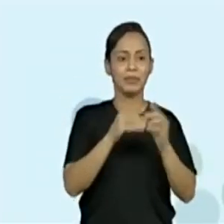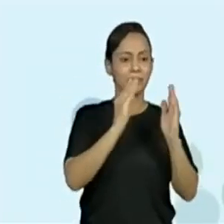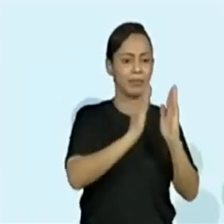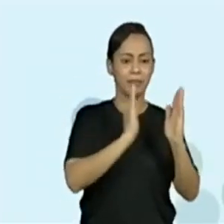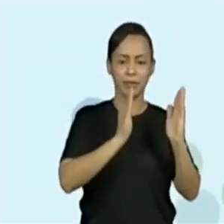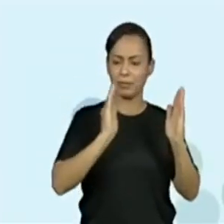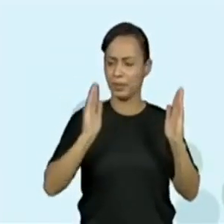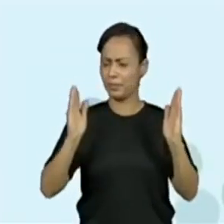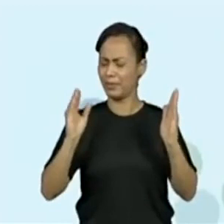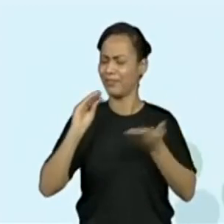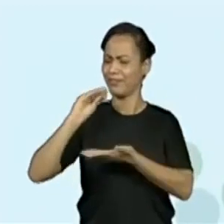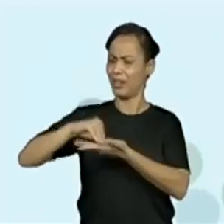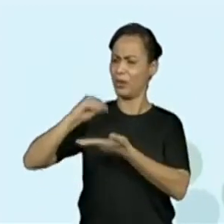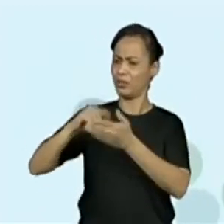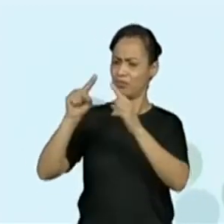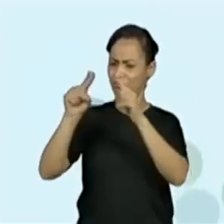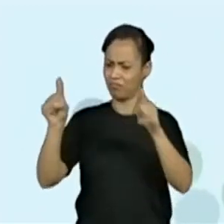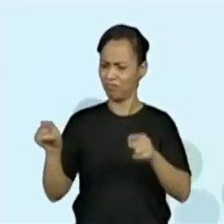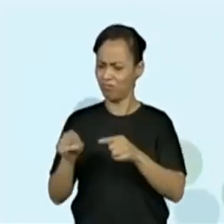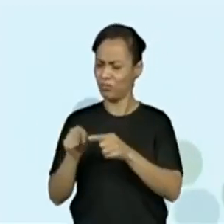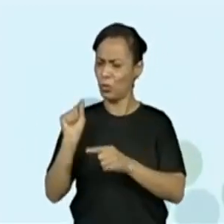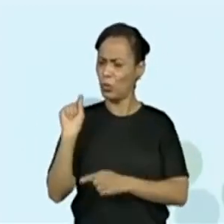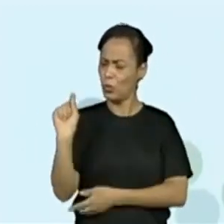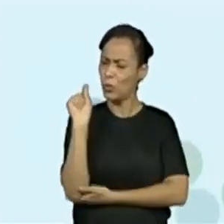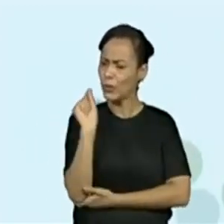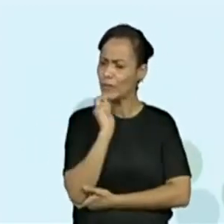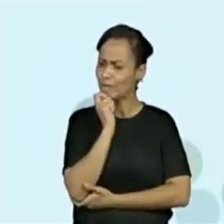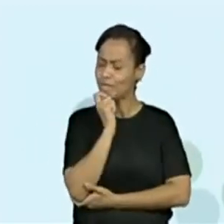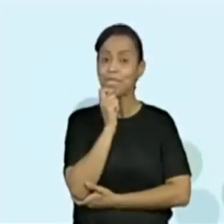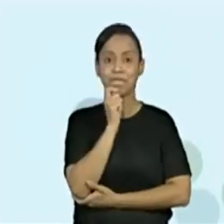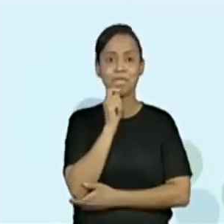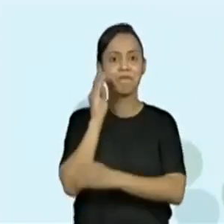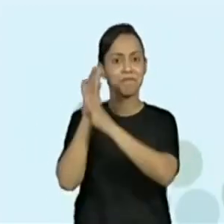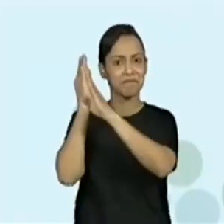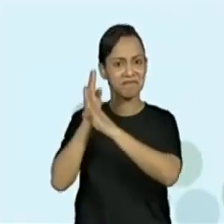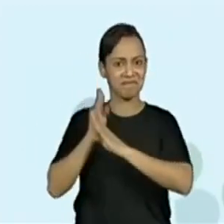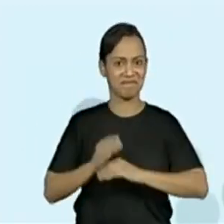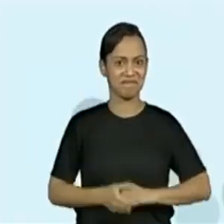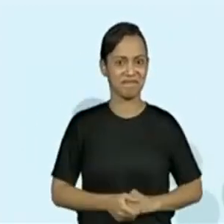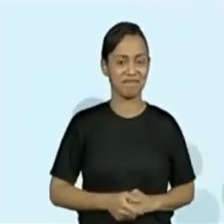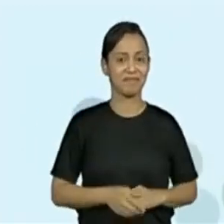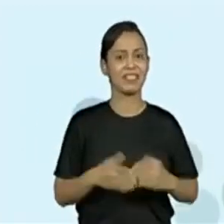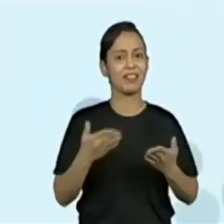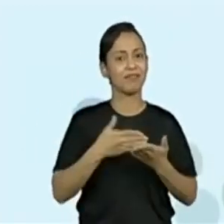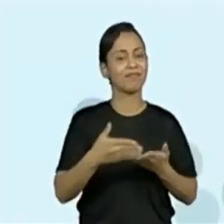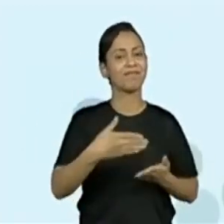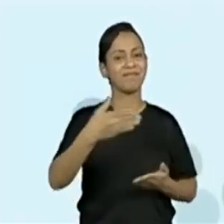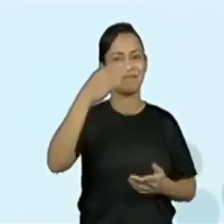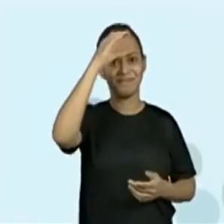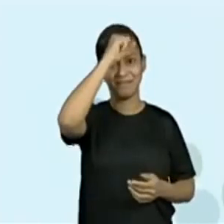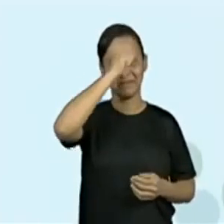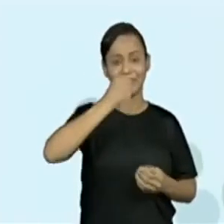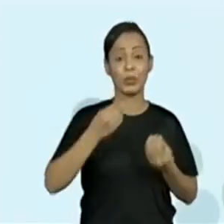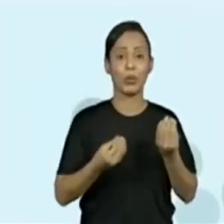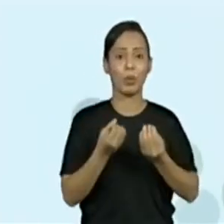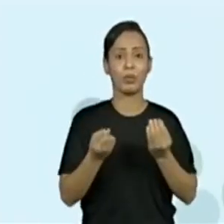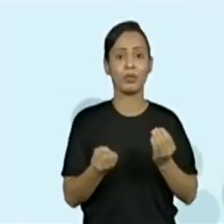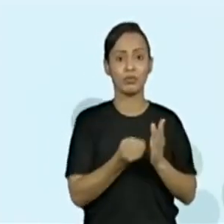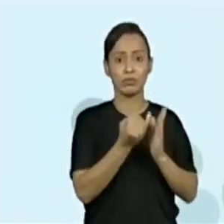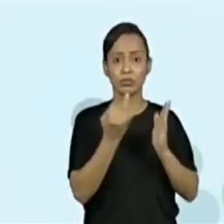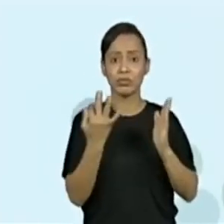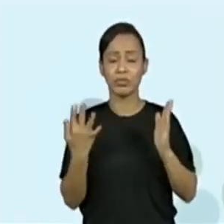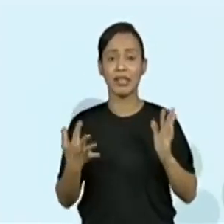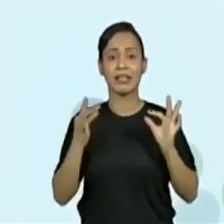elementos faltantes ou seguintes. Então, a gente vai trabalhar com as sequências ordenadas.